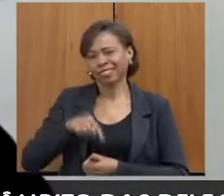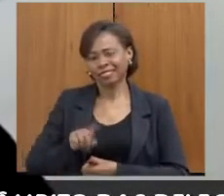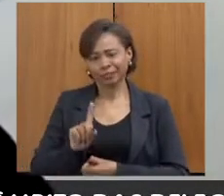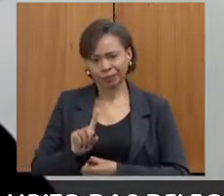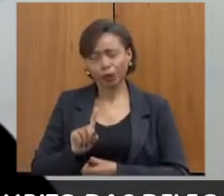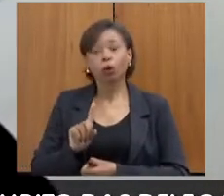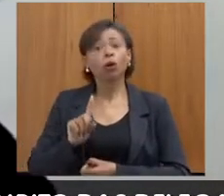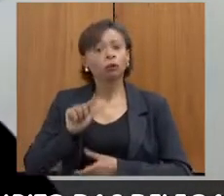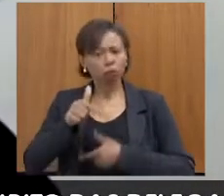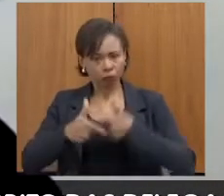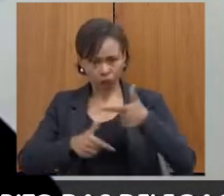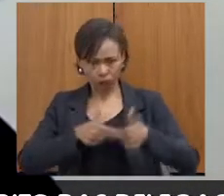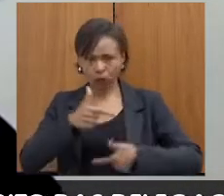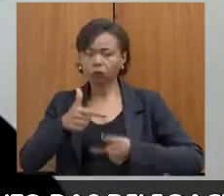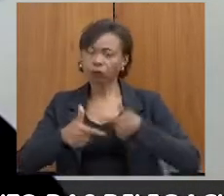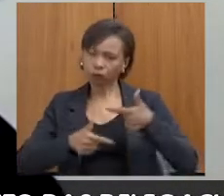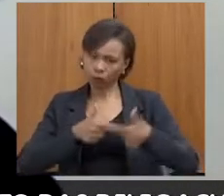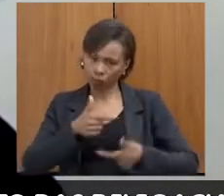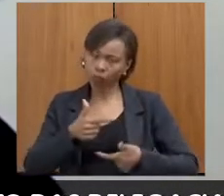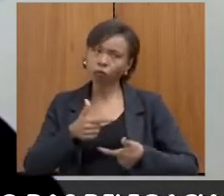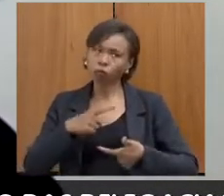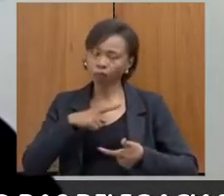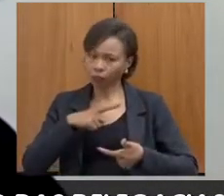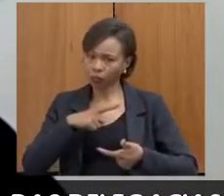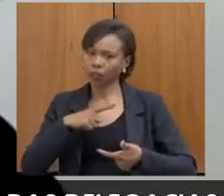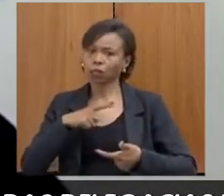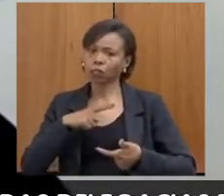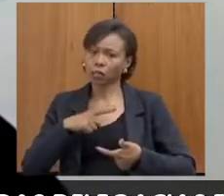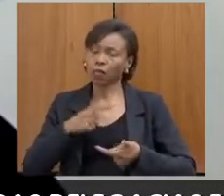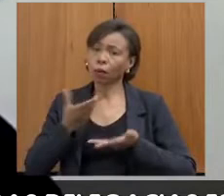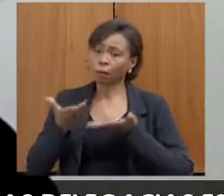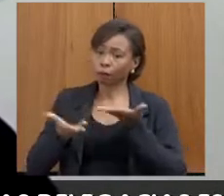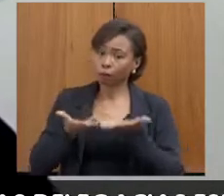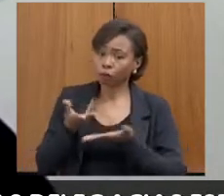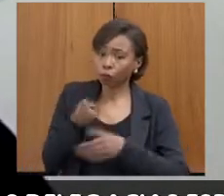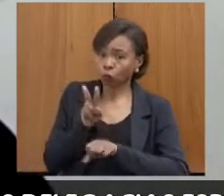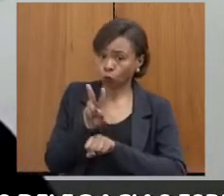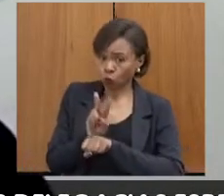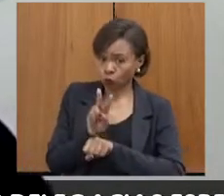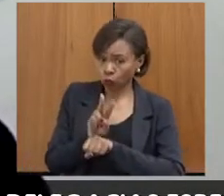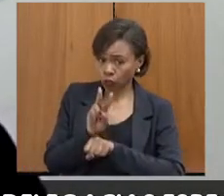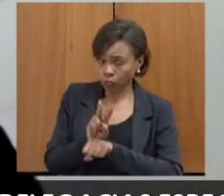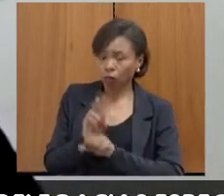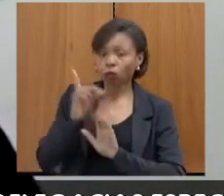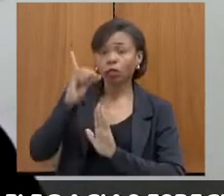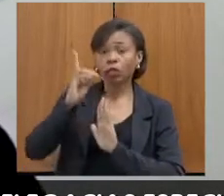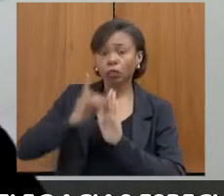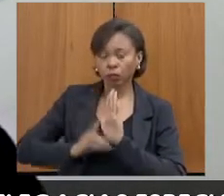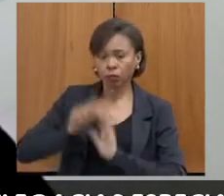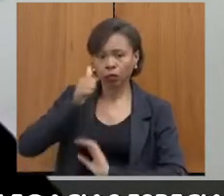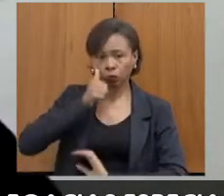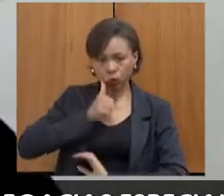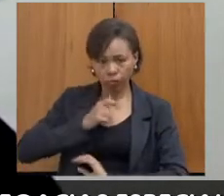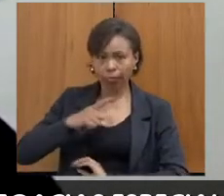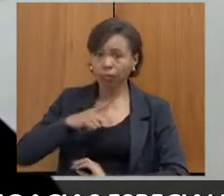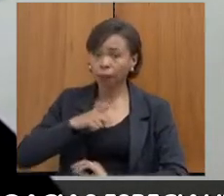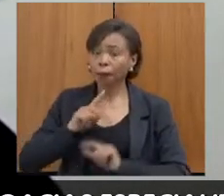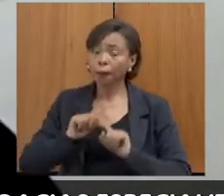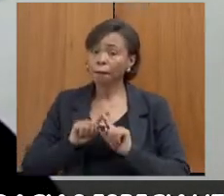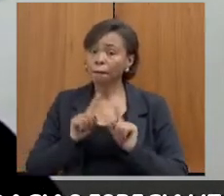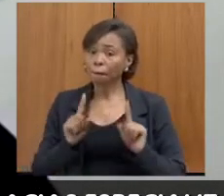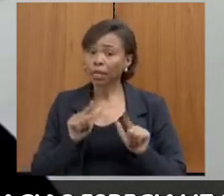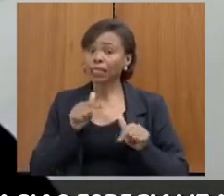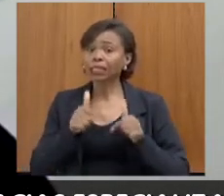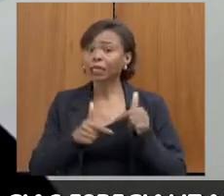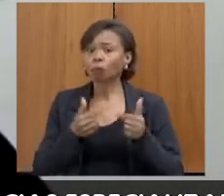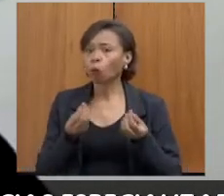um trabalho voltado, né, para a proteção dos direitos das mulheres. Aqui a gente trabalha